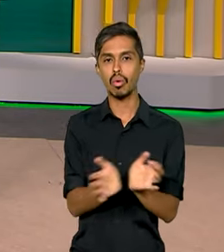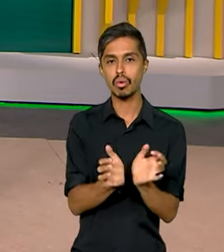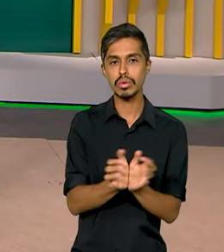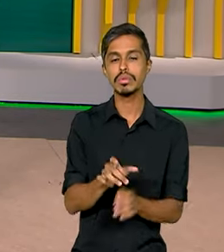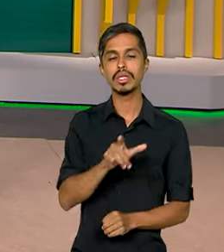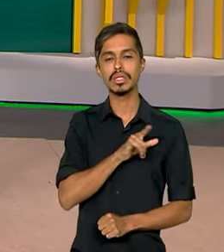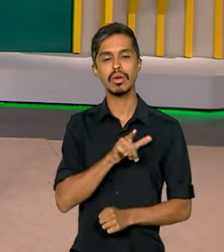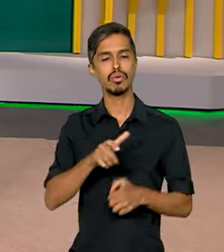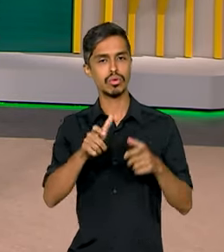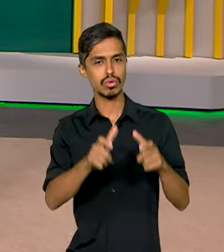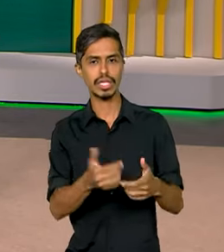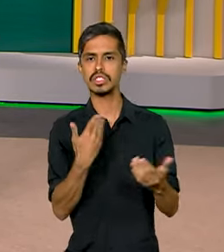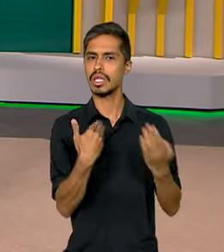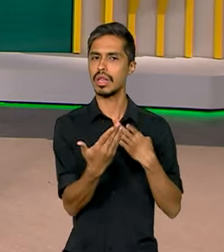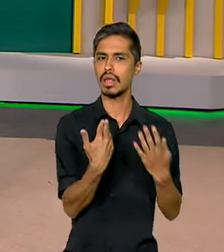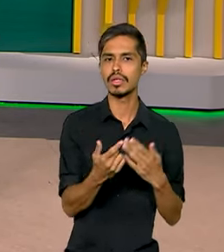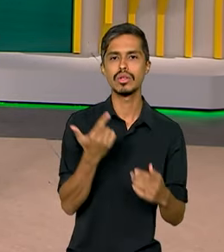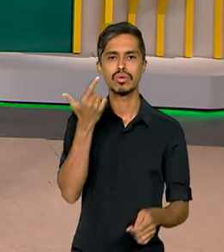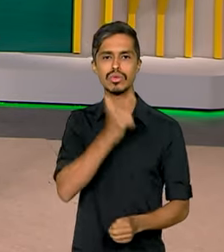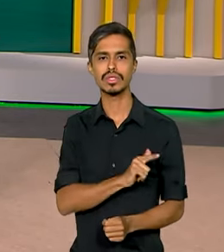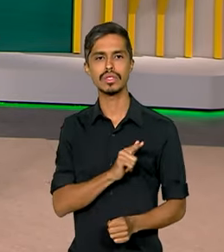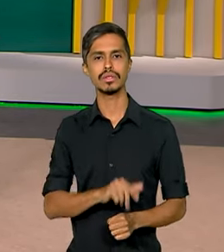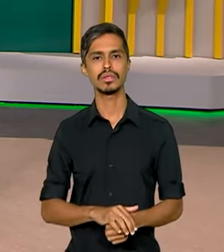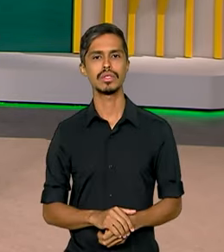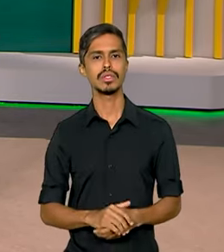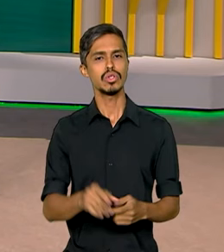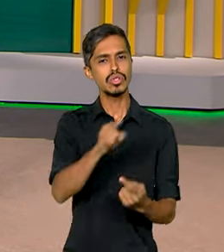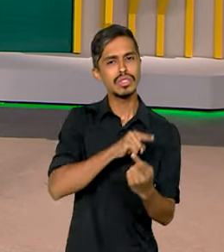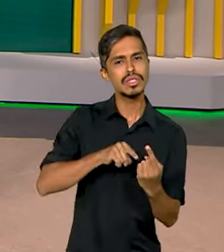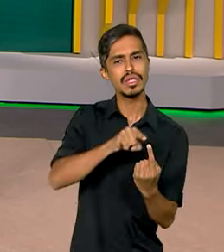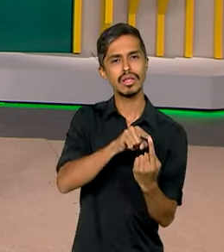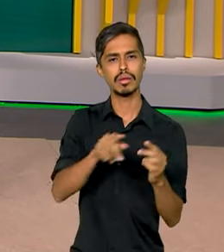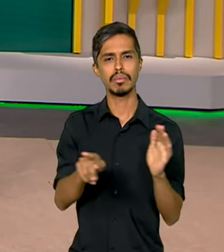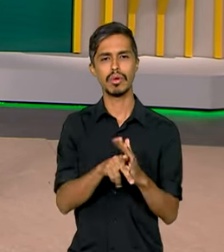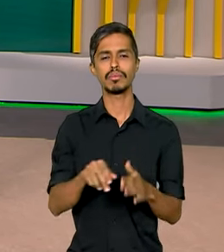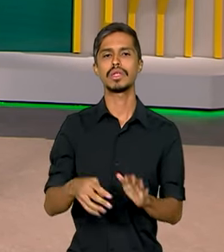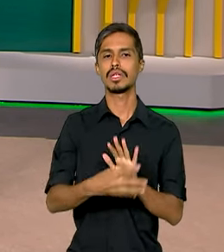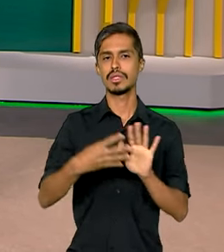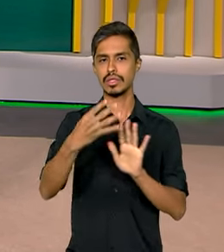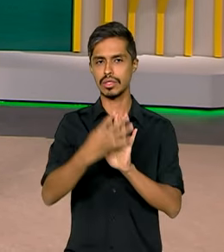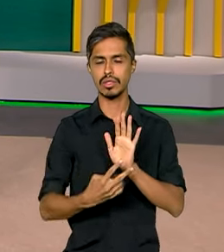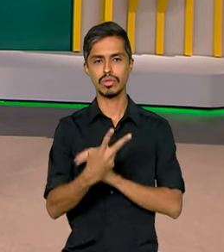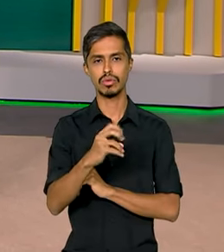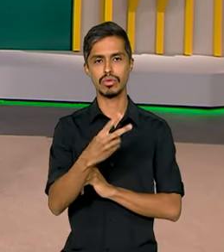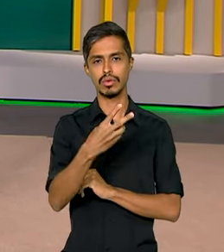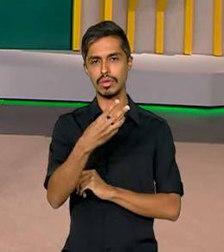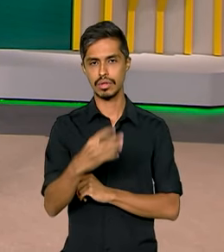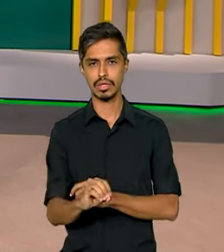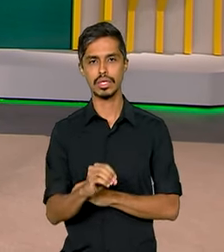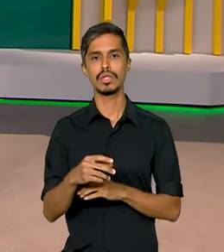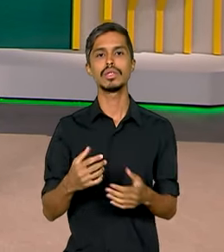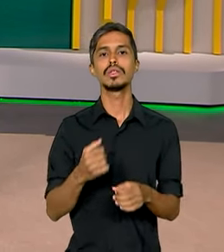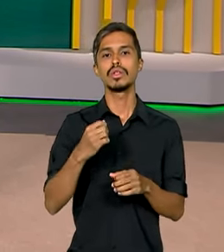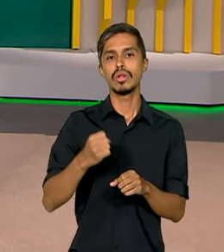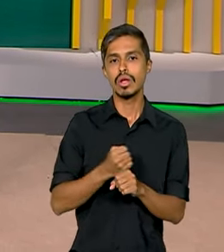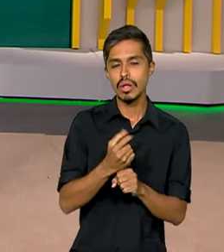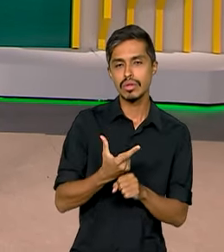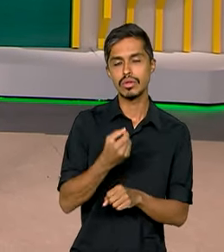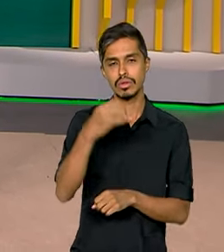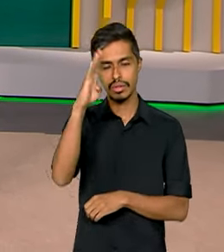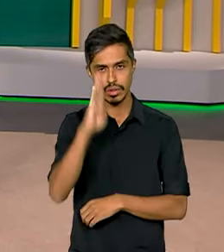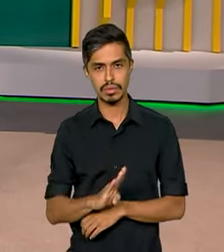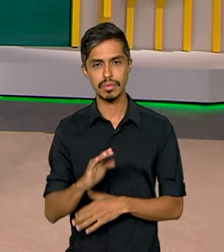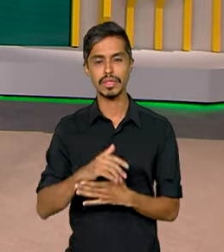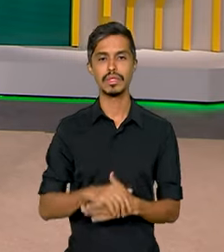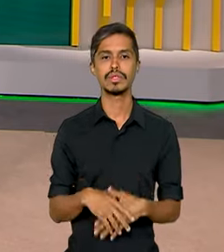um espaço de diálogo para atingir os desafios da Agenda 2030 no Brasil, como, por exemplo, acabar com a